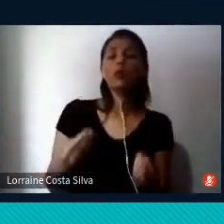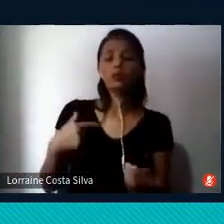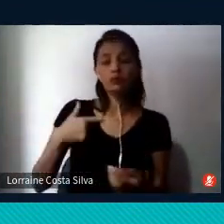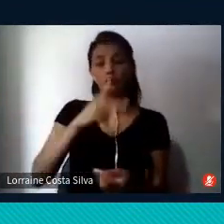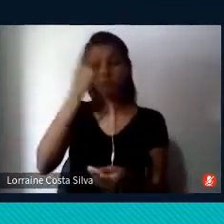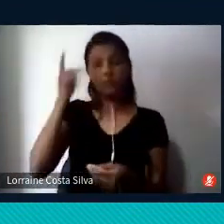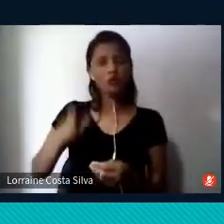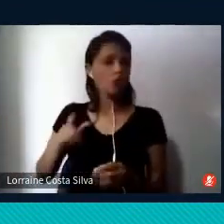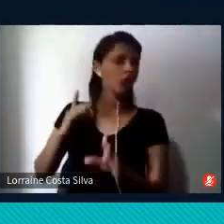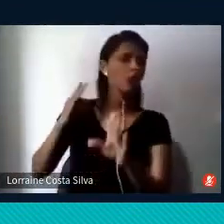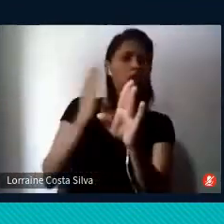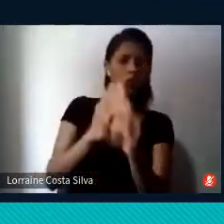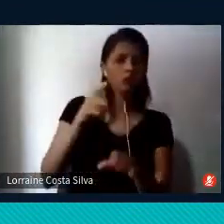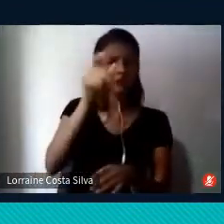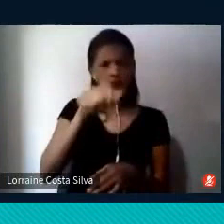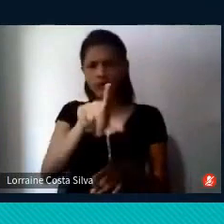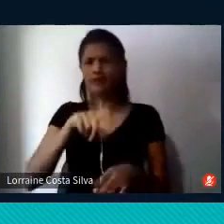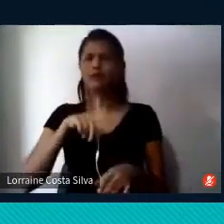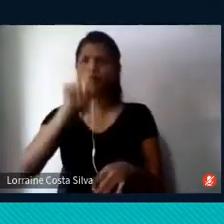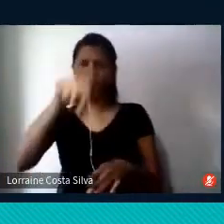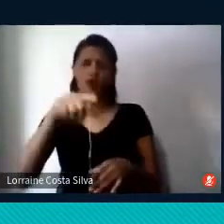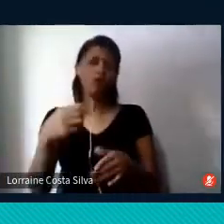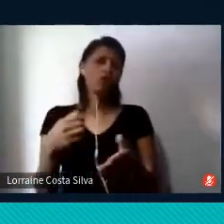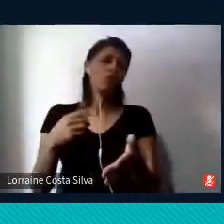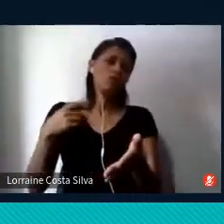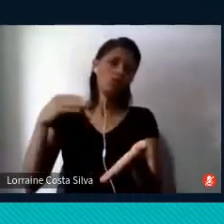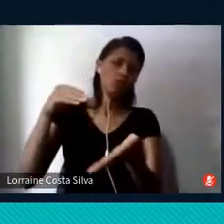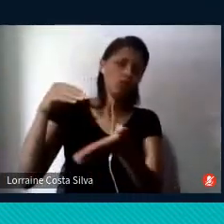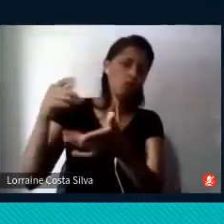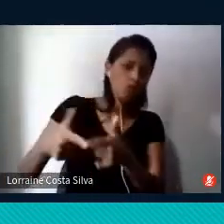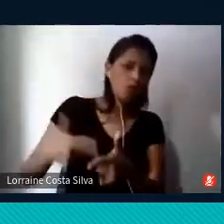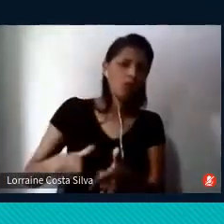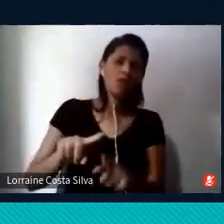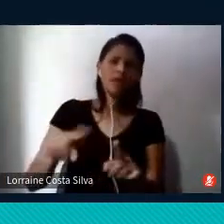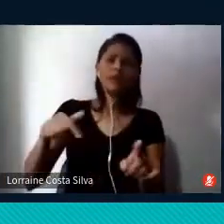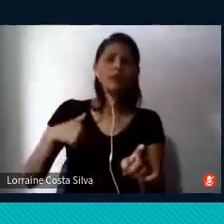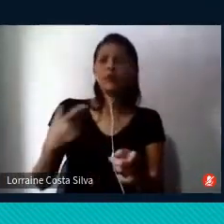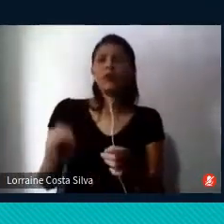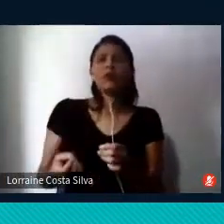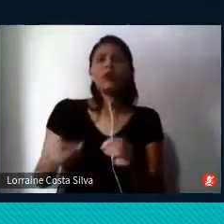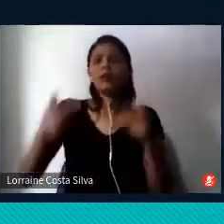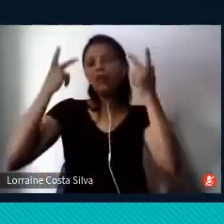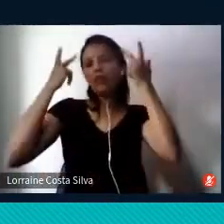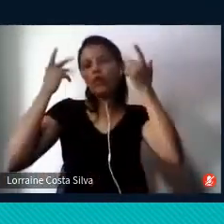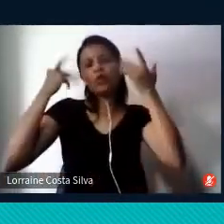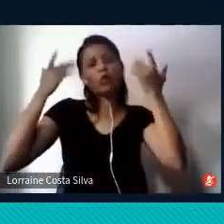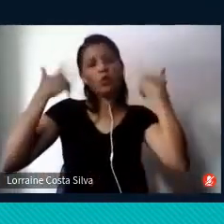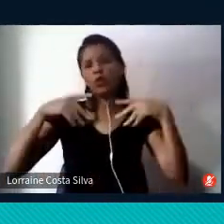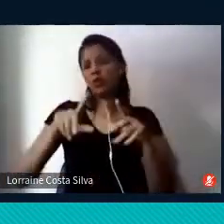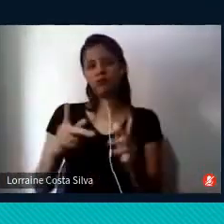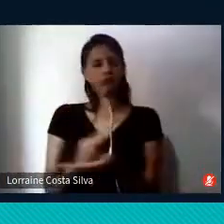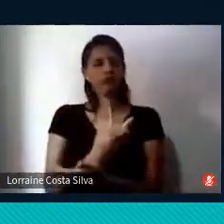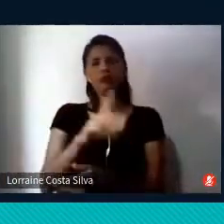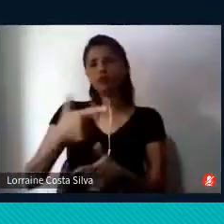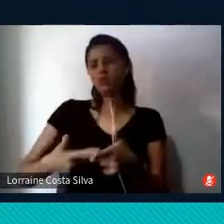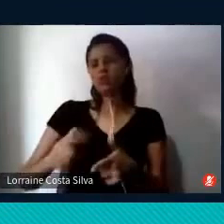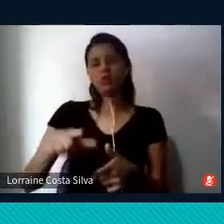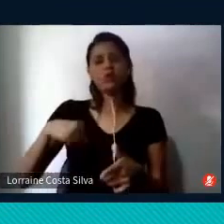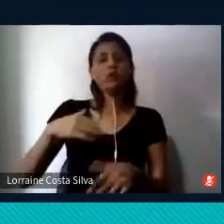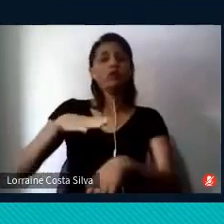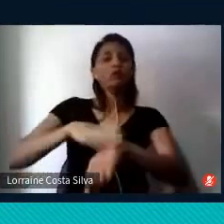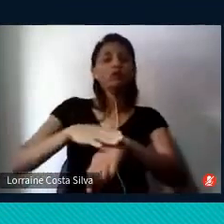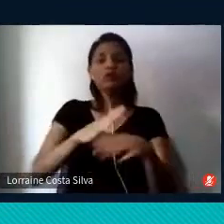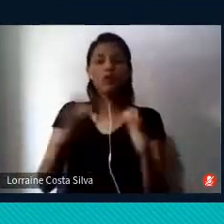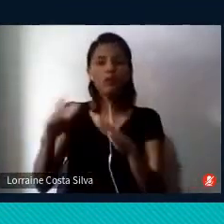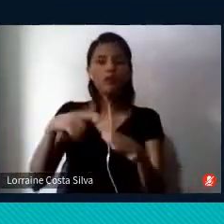Os problemas não existem naturalmente. Em algum momento, a questão da desinformação, que era uma coisa